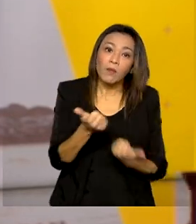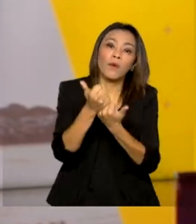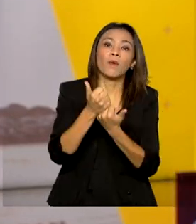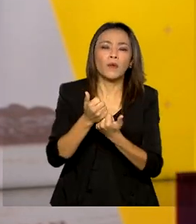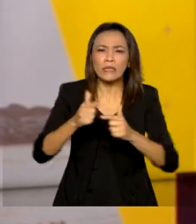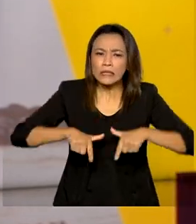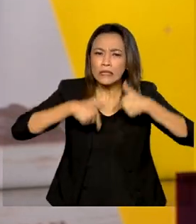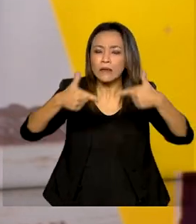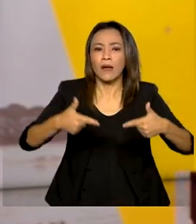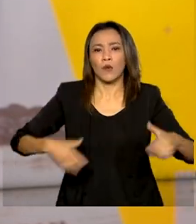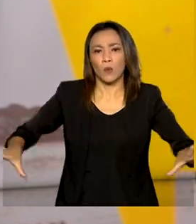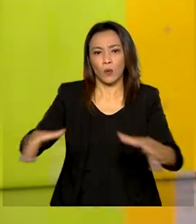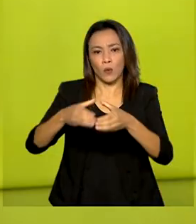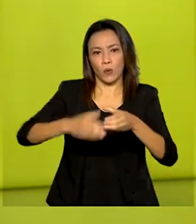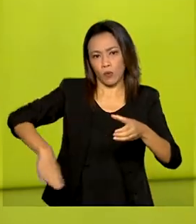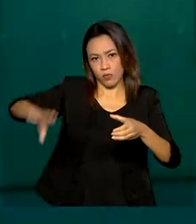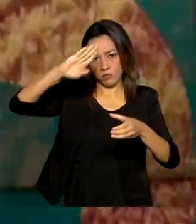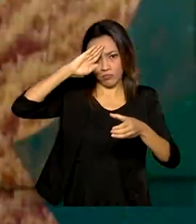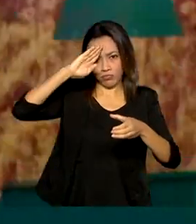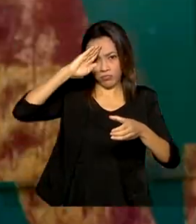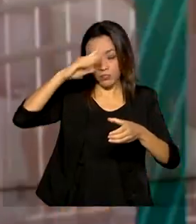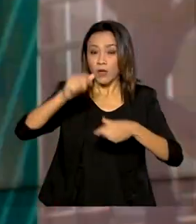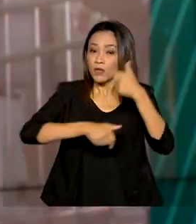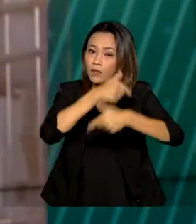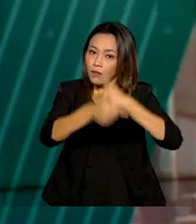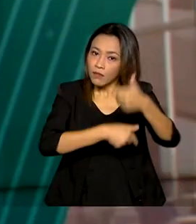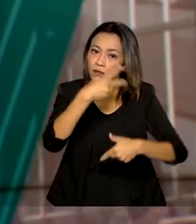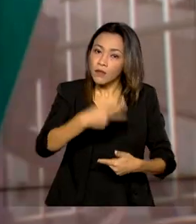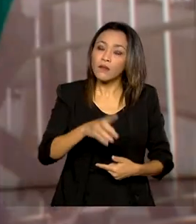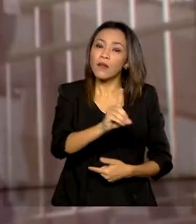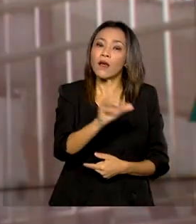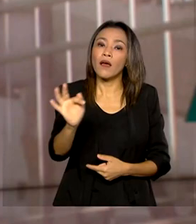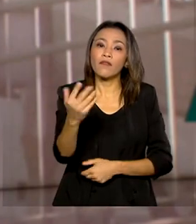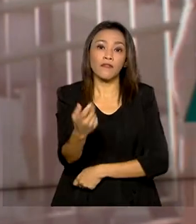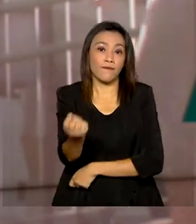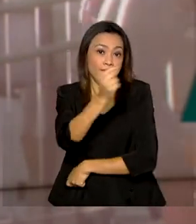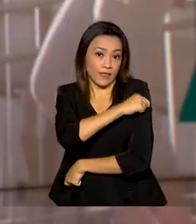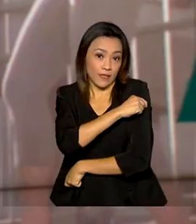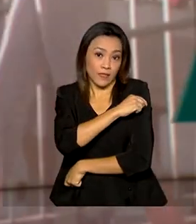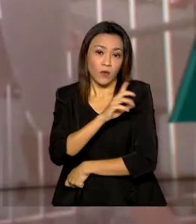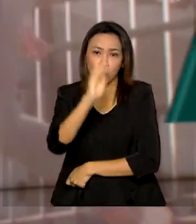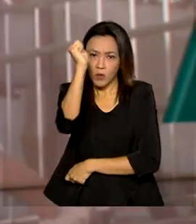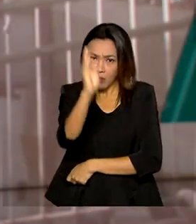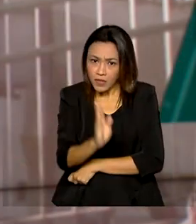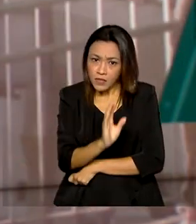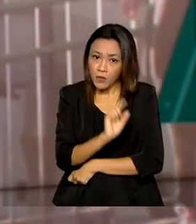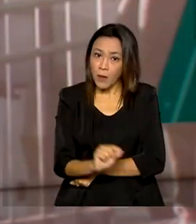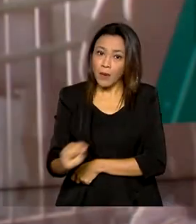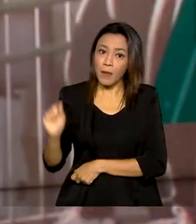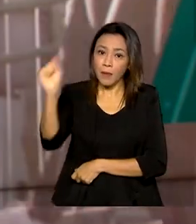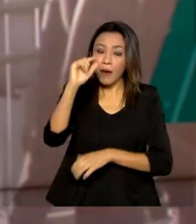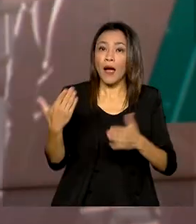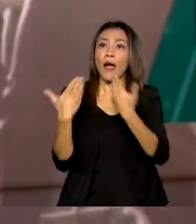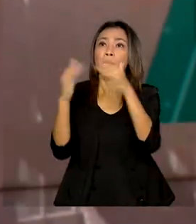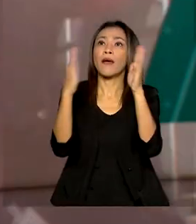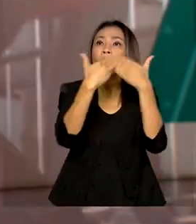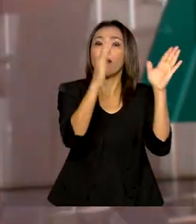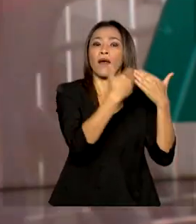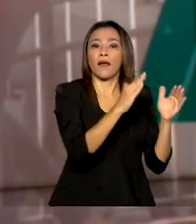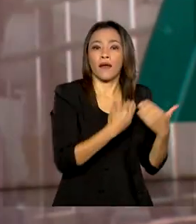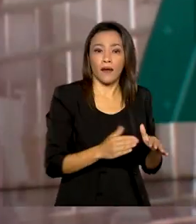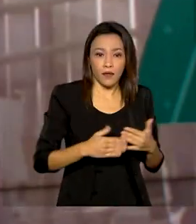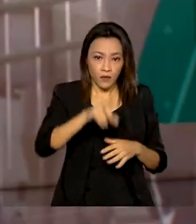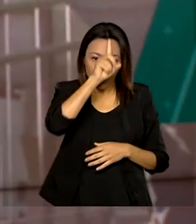as Forças Armadas iniciaram no Distrito Federal a vacinação. Em todo o país, estão sendo abertos postos,